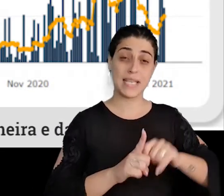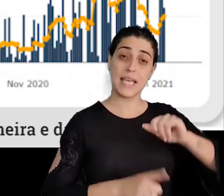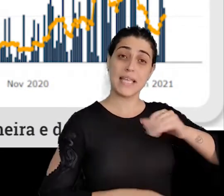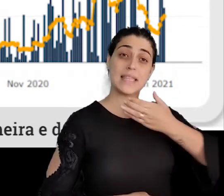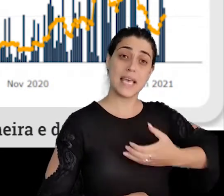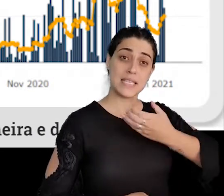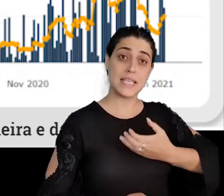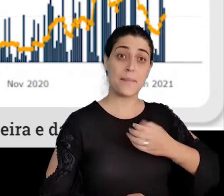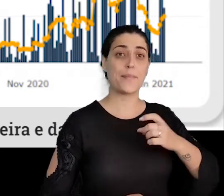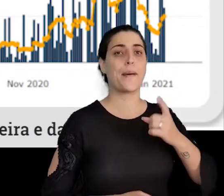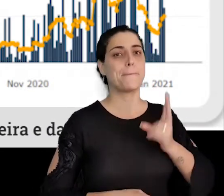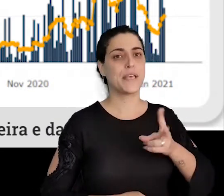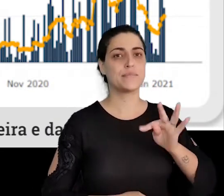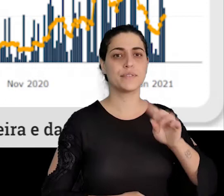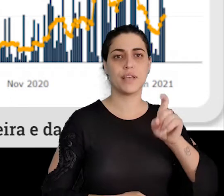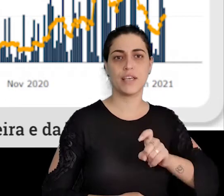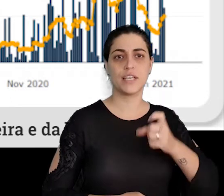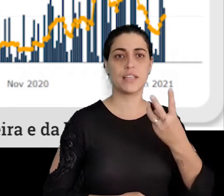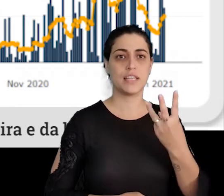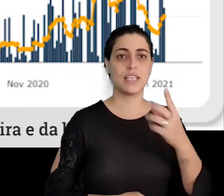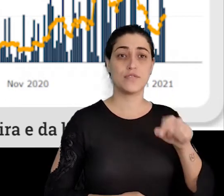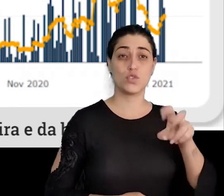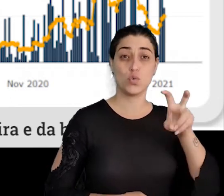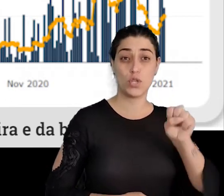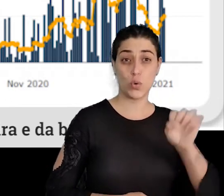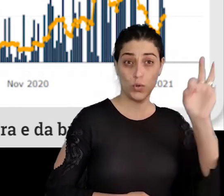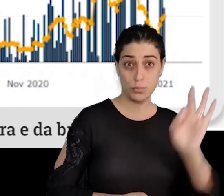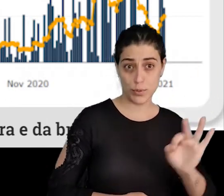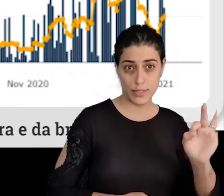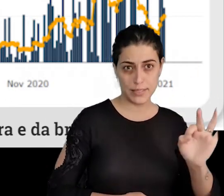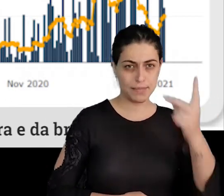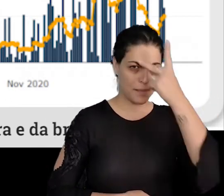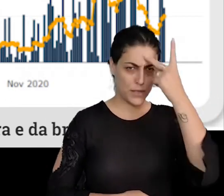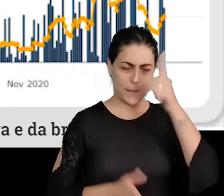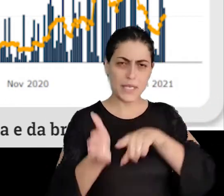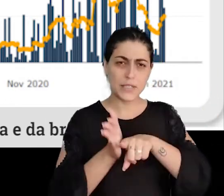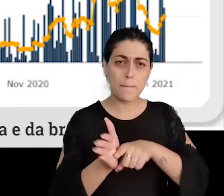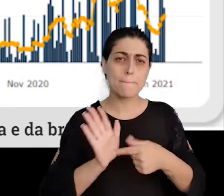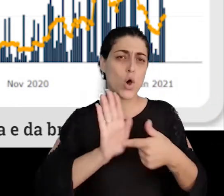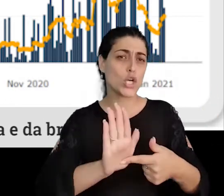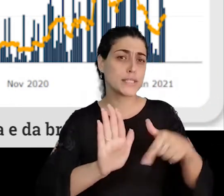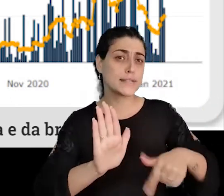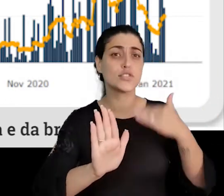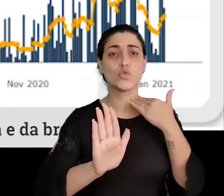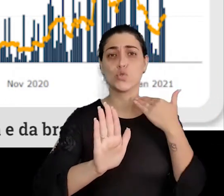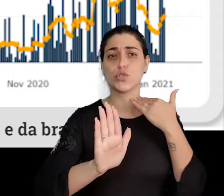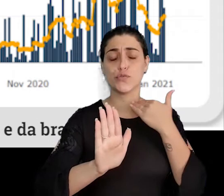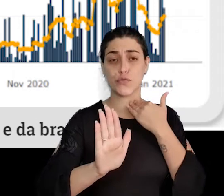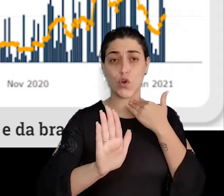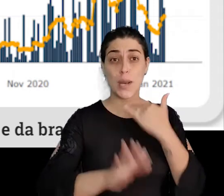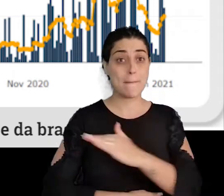essa mesma taxa era de 3,58%. Pesquisadores apontam que a letalidade em Juiz de Fora